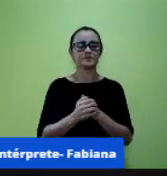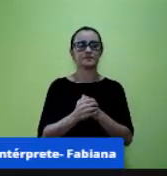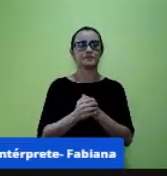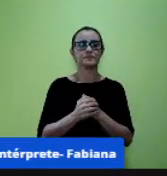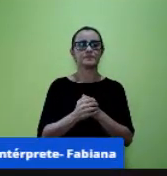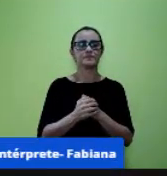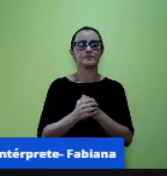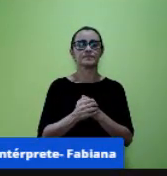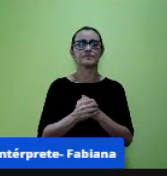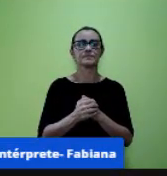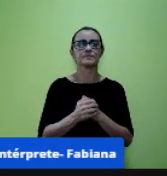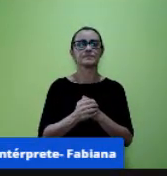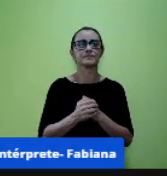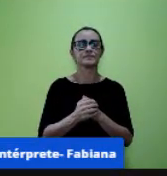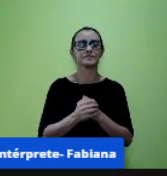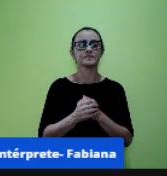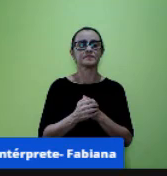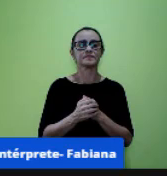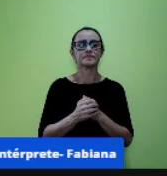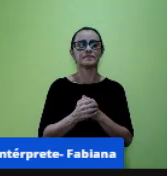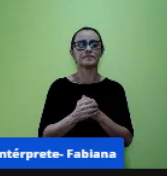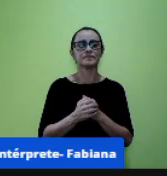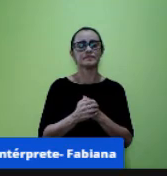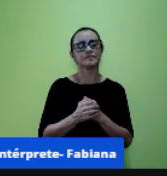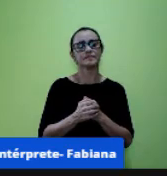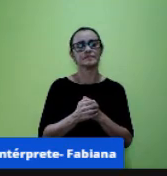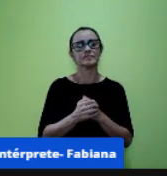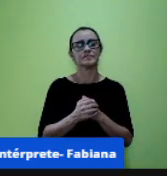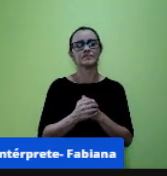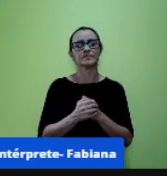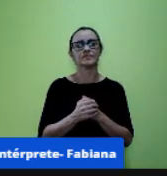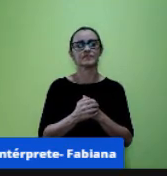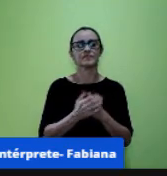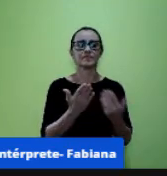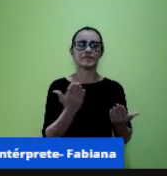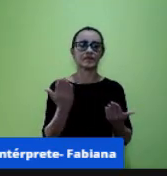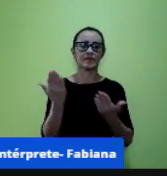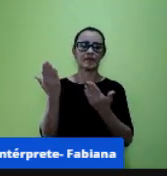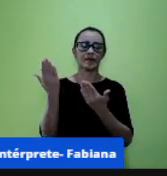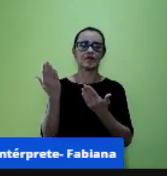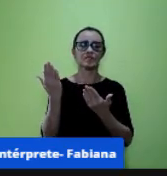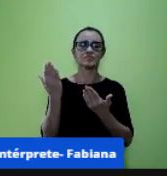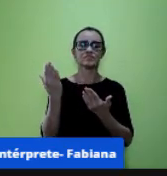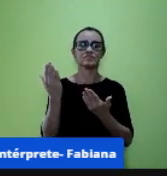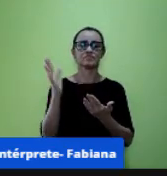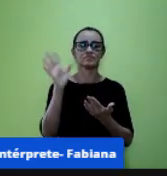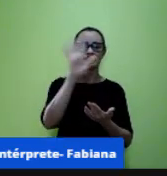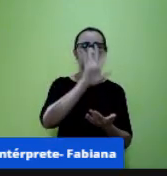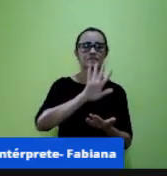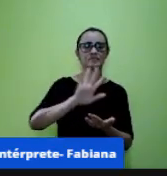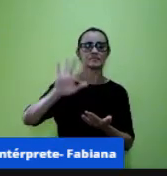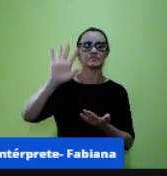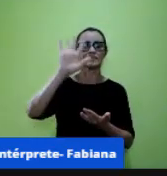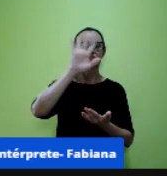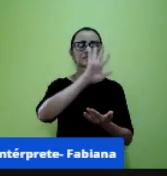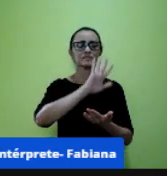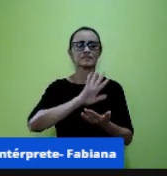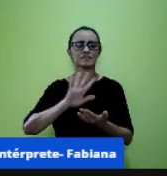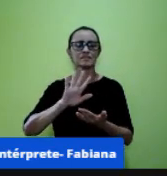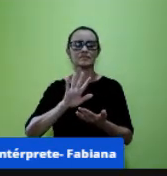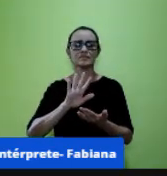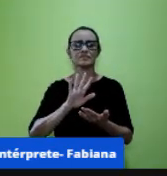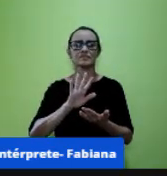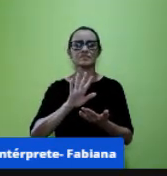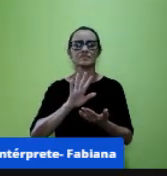ele está passando né olha nossas áreas você vê assim a riqueza